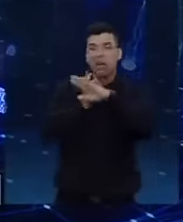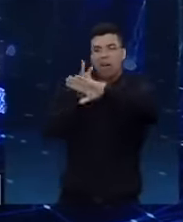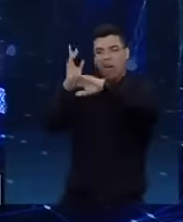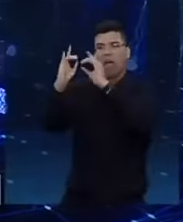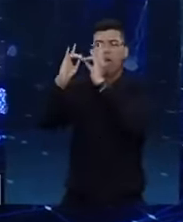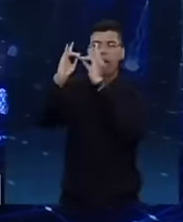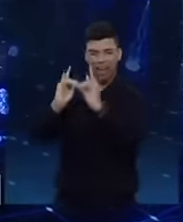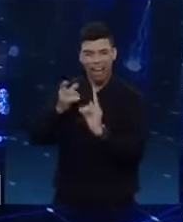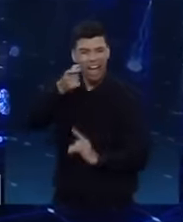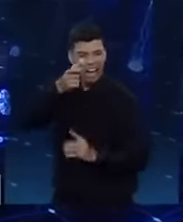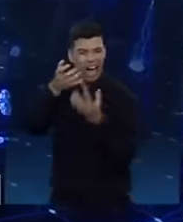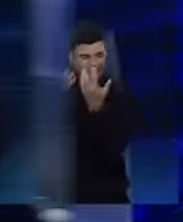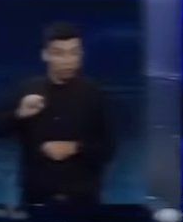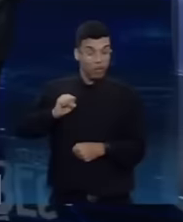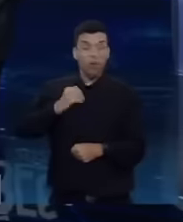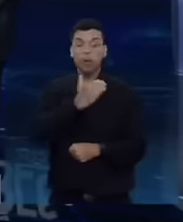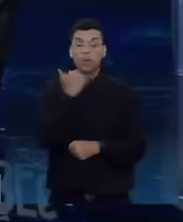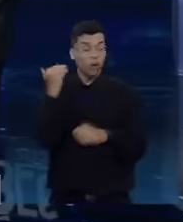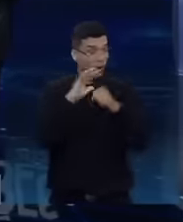pessoas que morreram do Covid aqui.